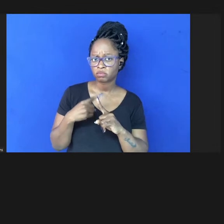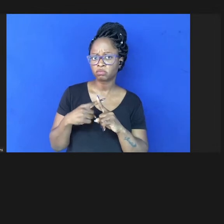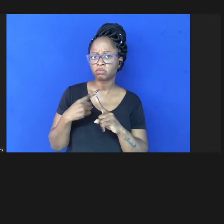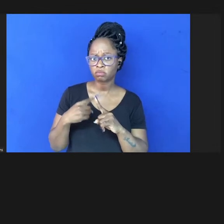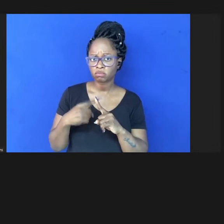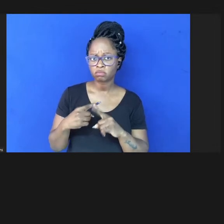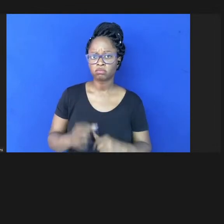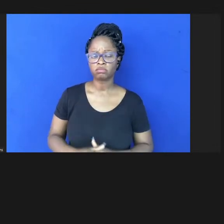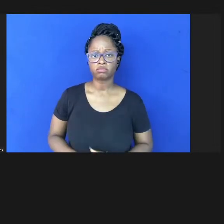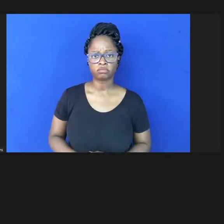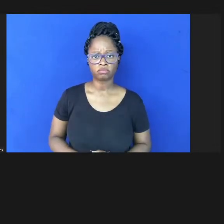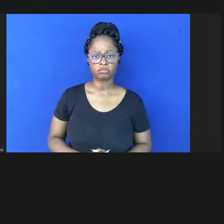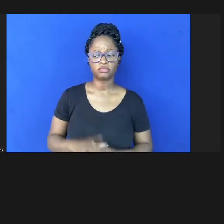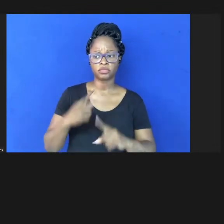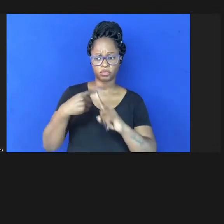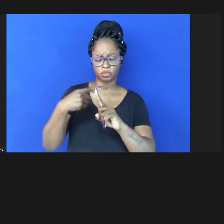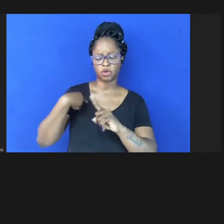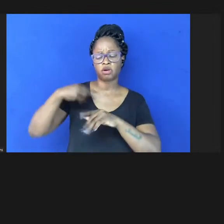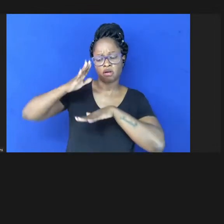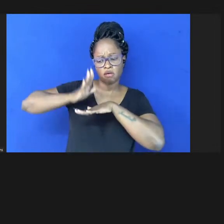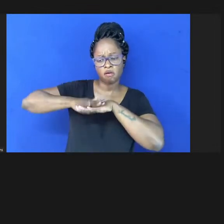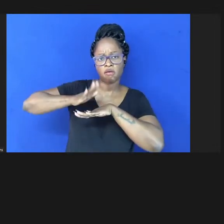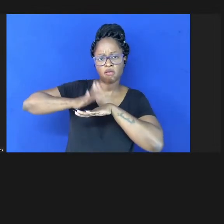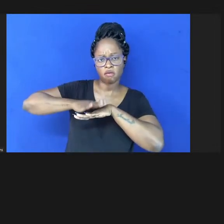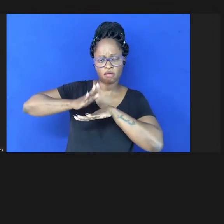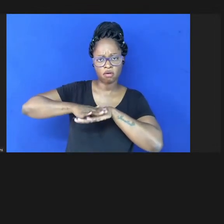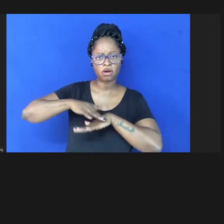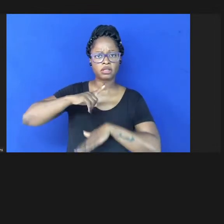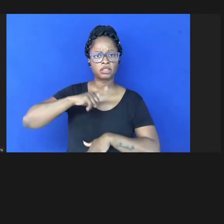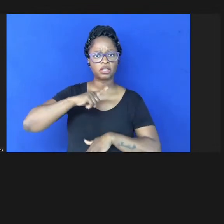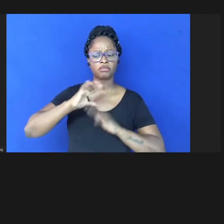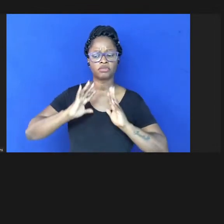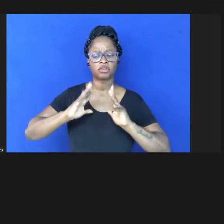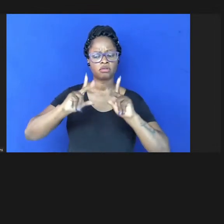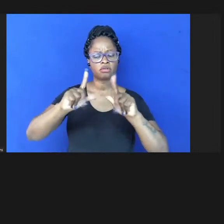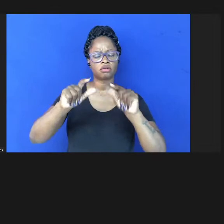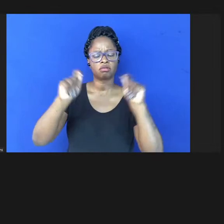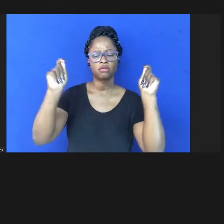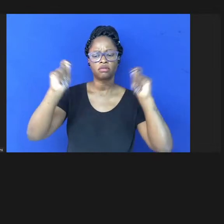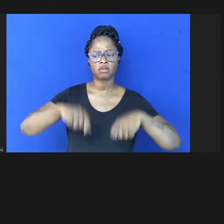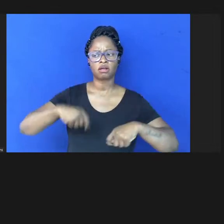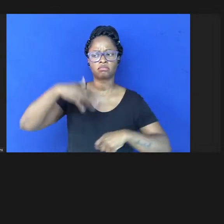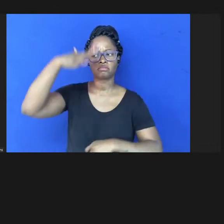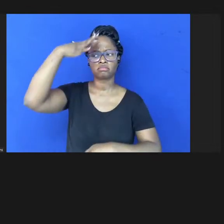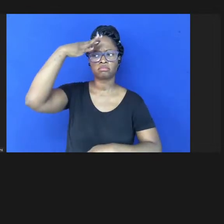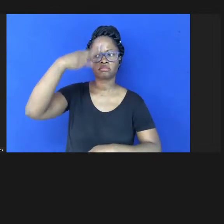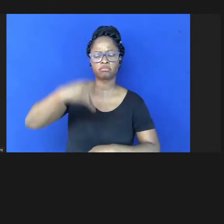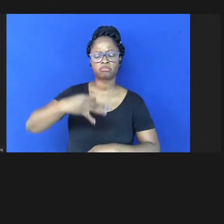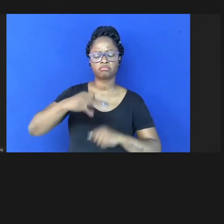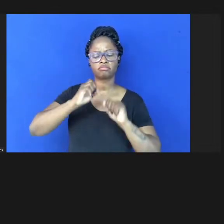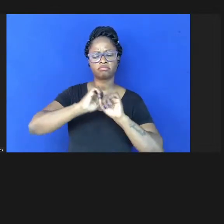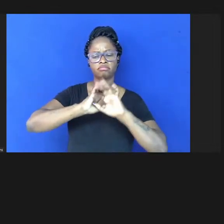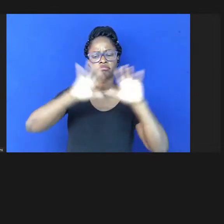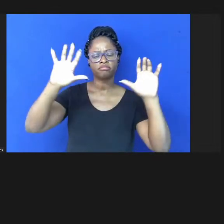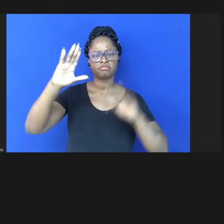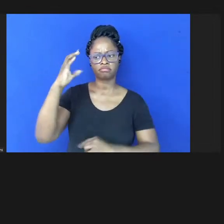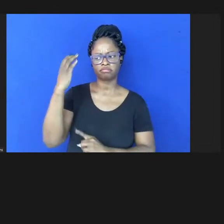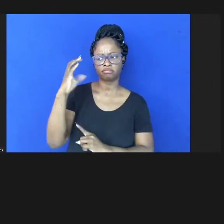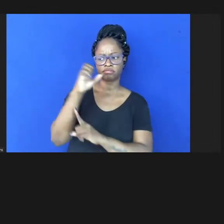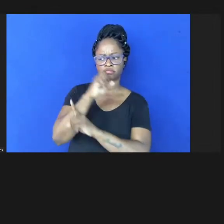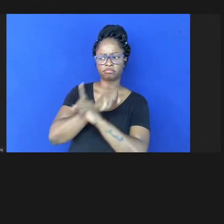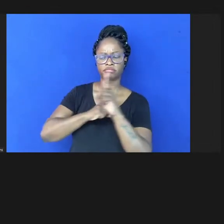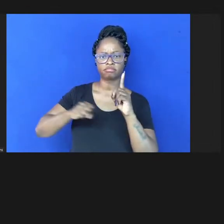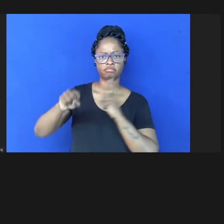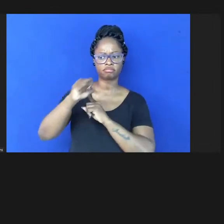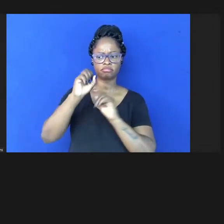fez com que ficasse totalmente compreensível que a sociedade a comunidade